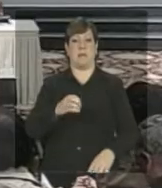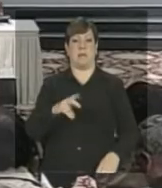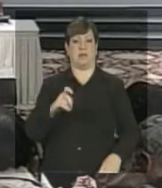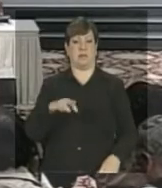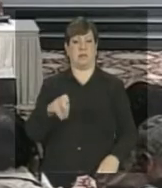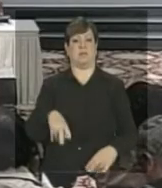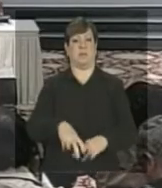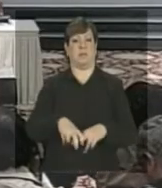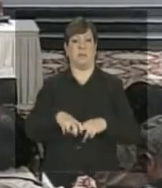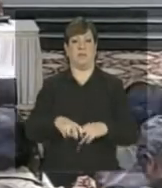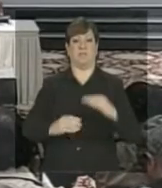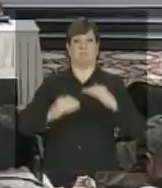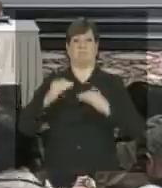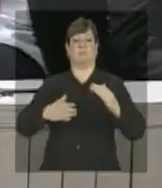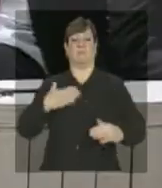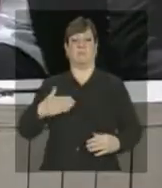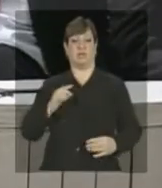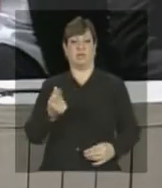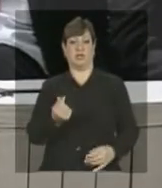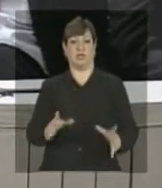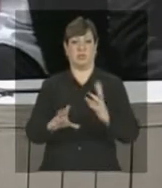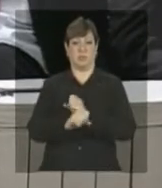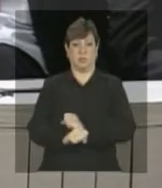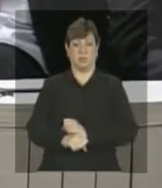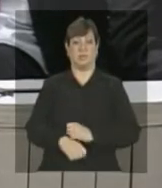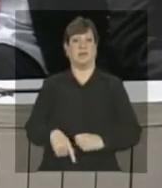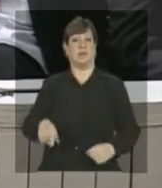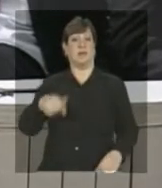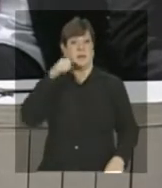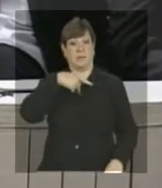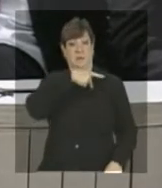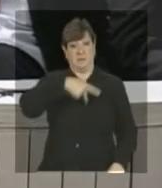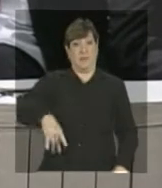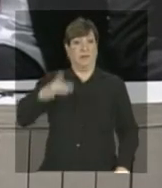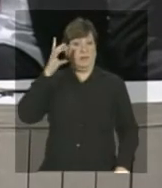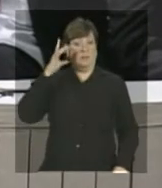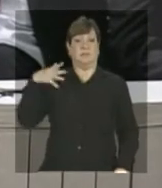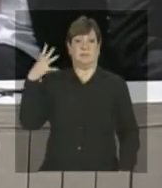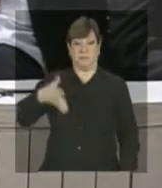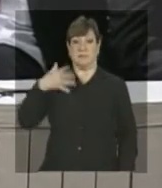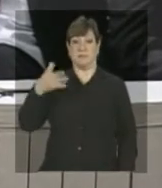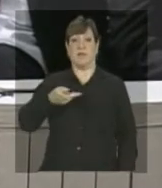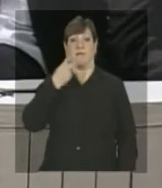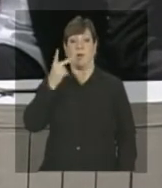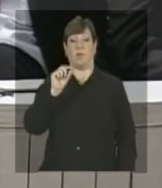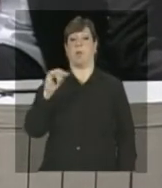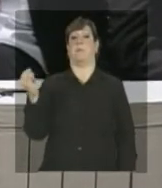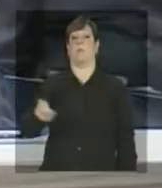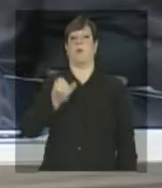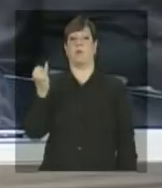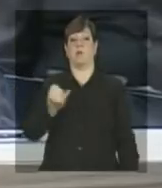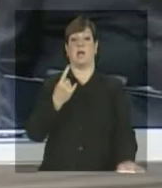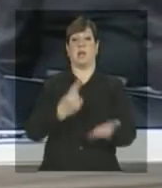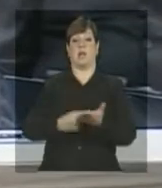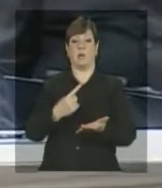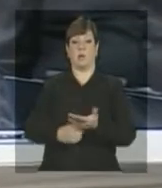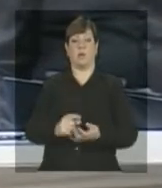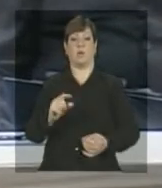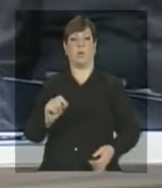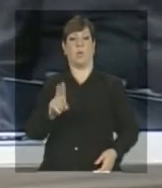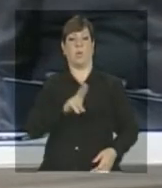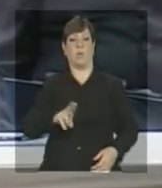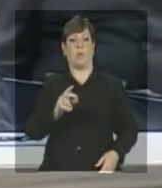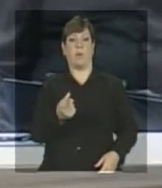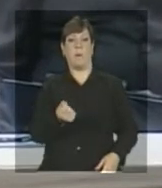de capital desestabilizadores. Em seu discurso, a presidenta Dilma Rousseff destacou a importância do acordo para o uso de moedas